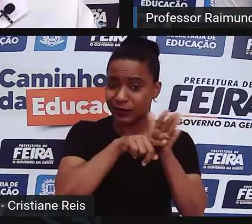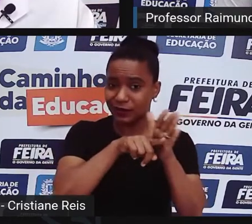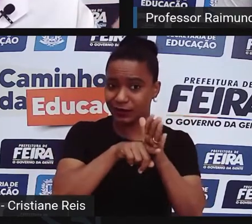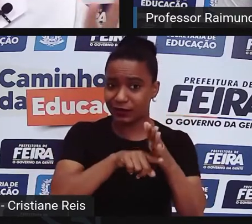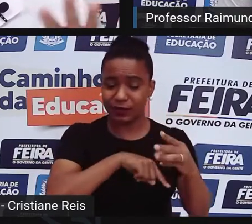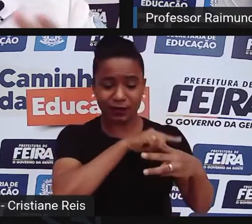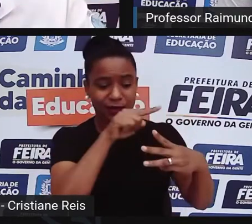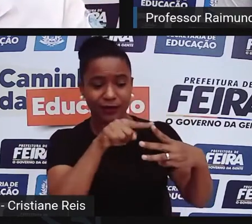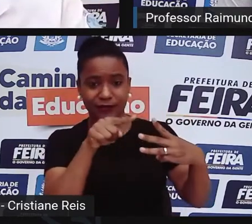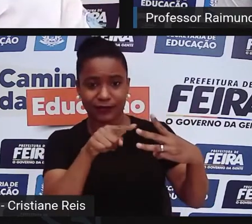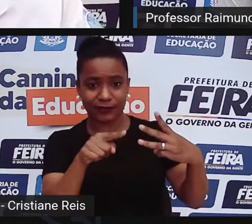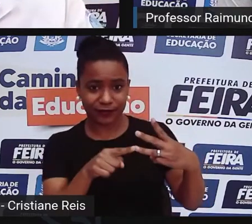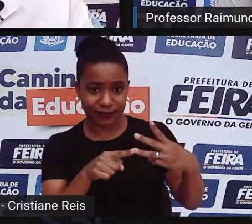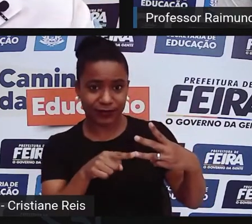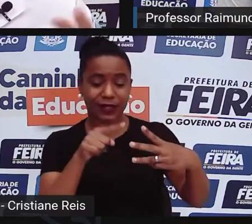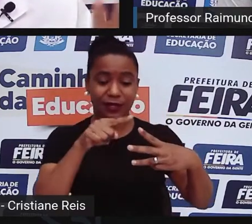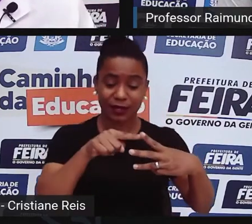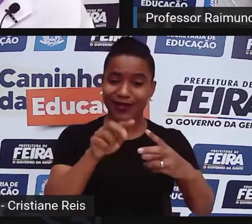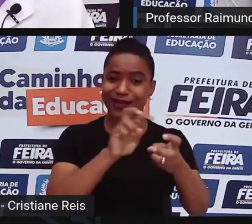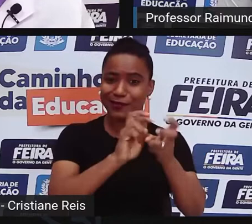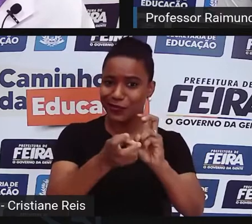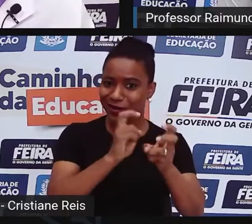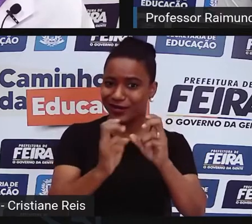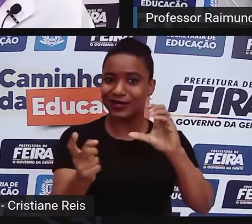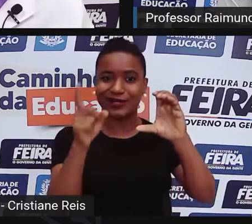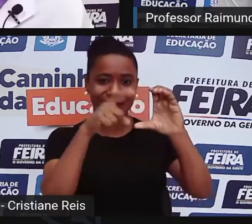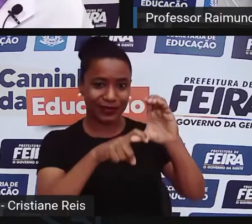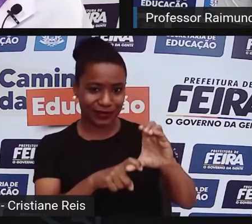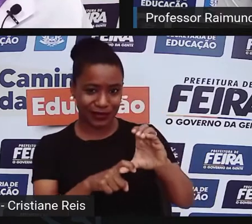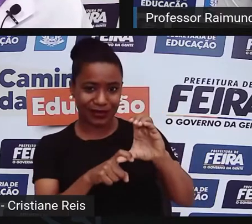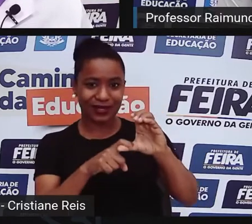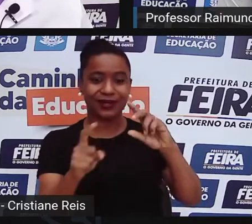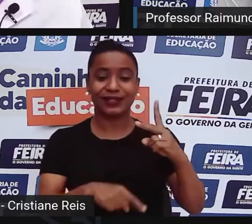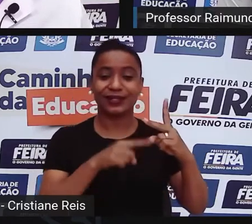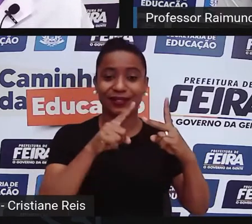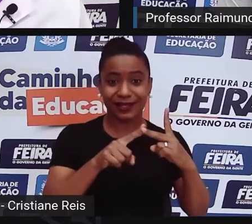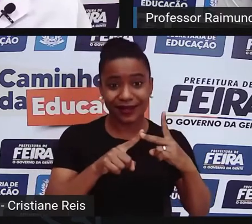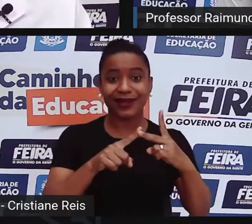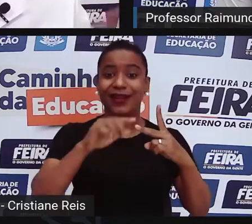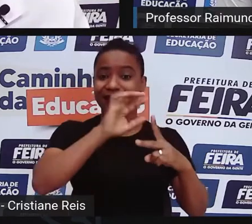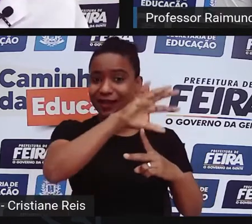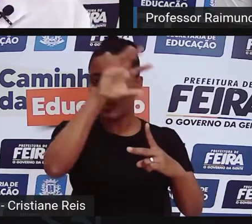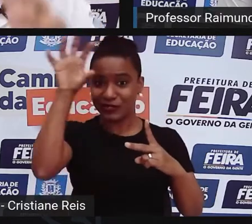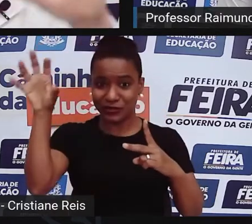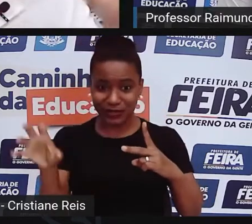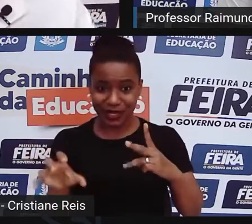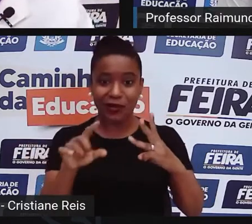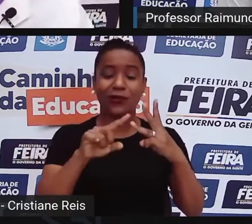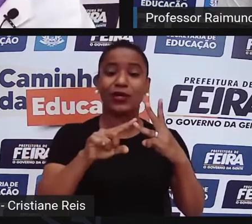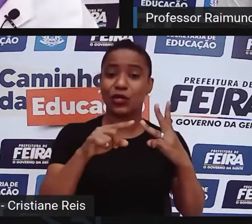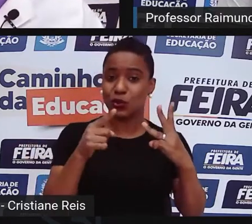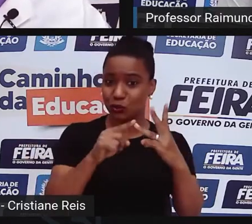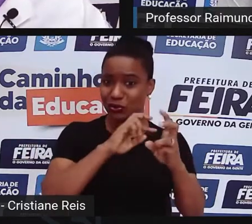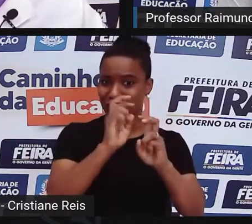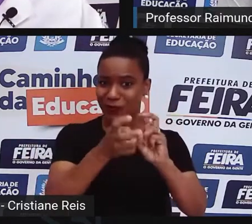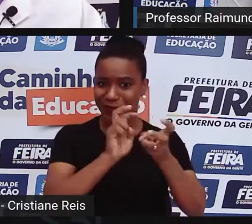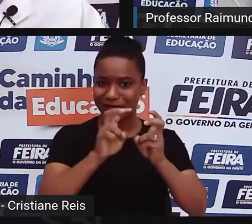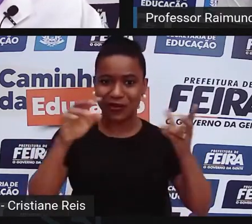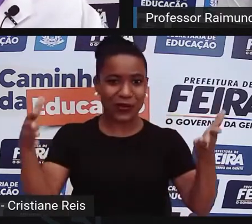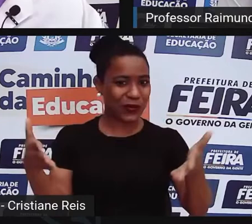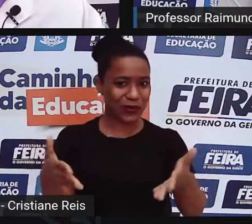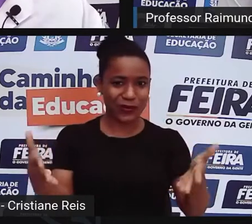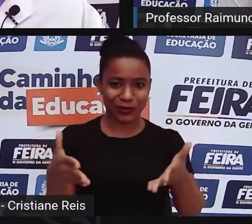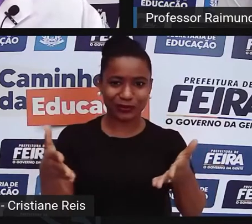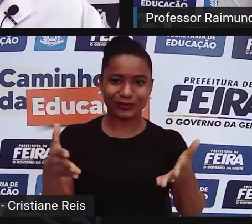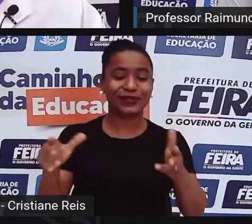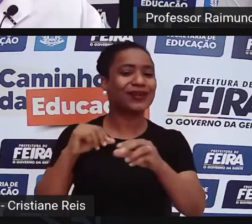tem três tipos, a capoeira de Angola, regional e contemporânea. Então, você pode fazer esse apanhado histórico aí para a gente?